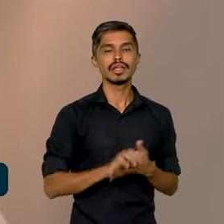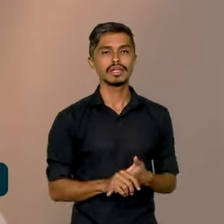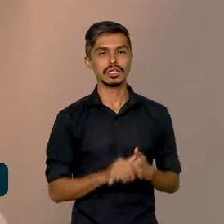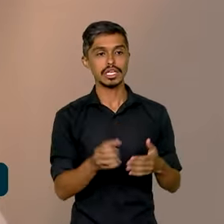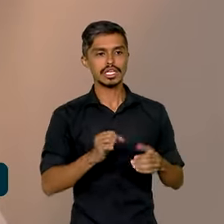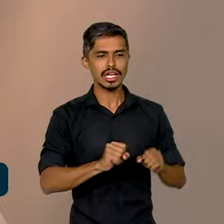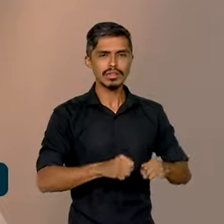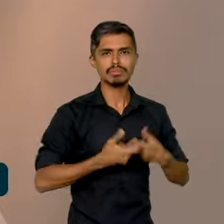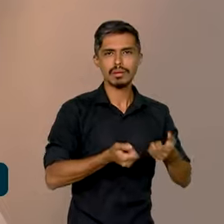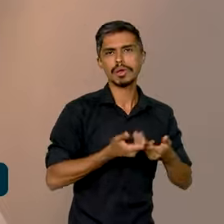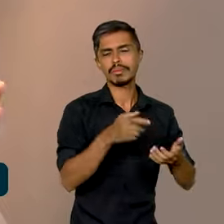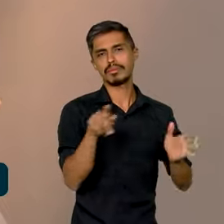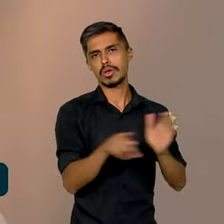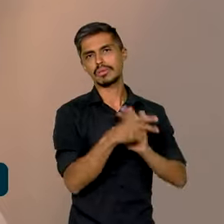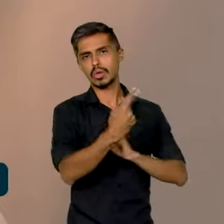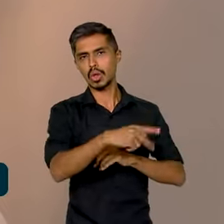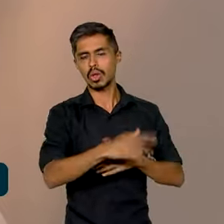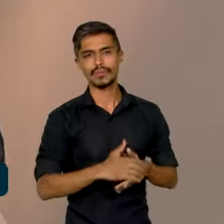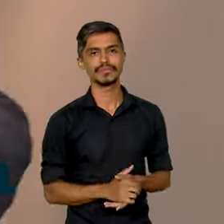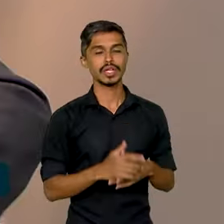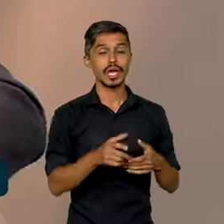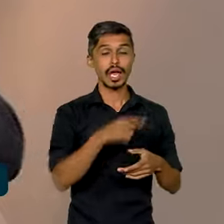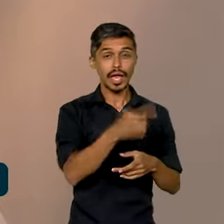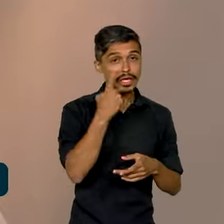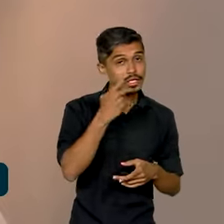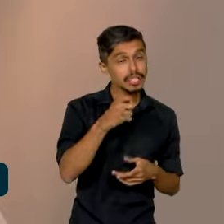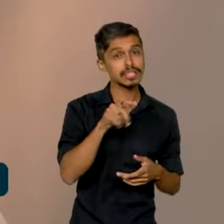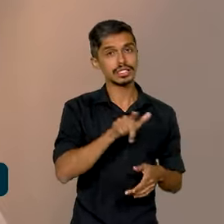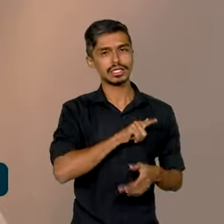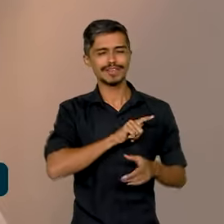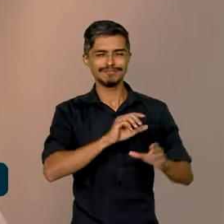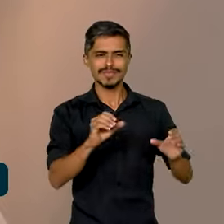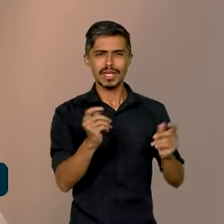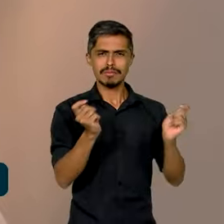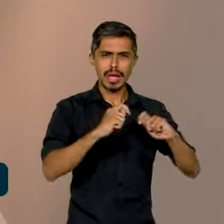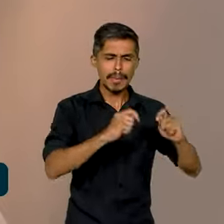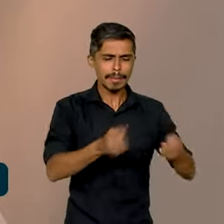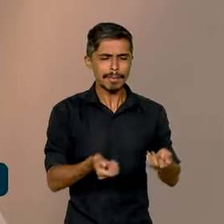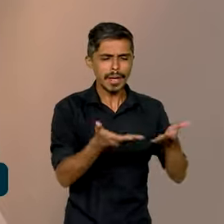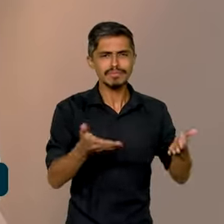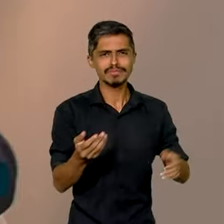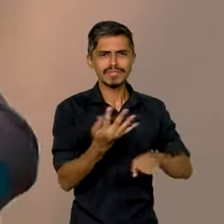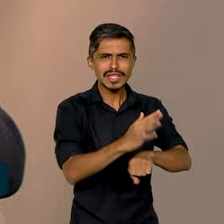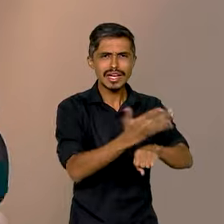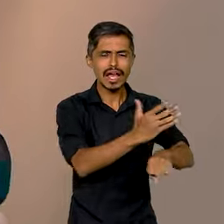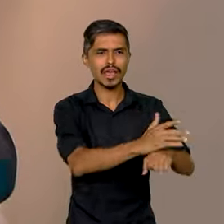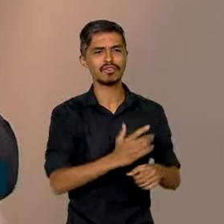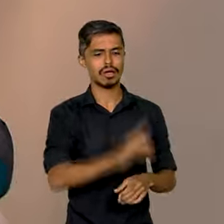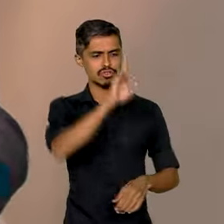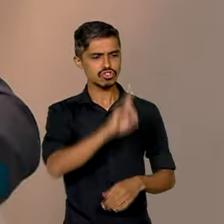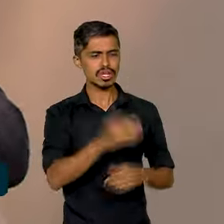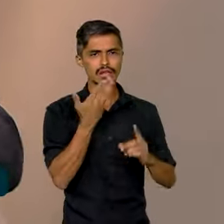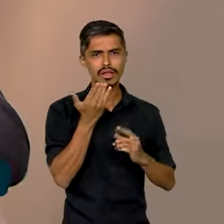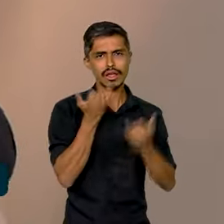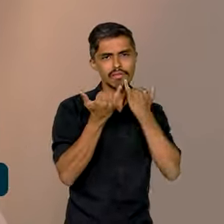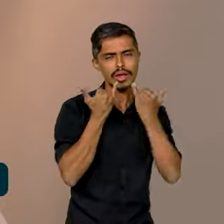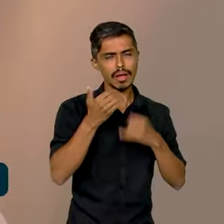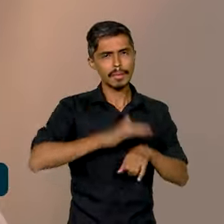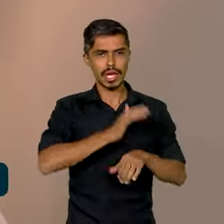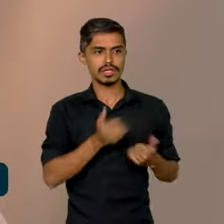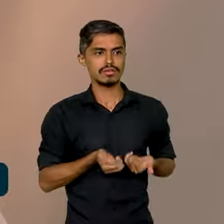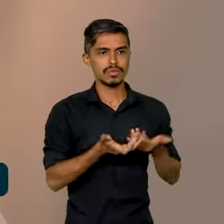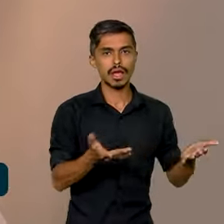nove estados da região. A ideia é que a universidade trabalhe capacitando essas comunidades em direitos, em informações, para que saibam